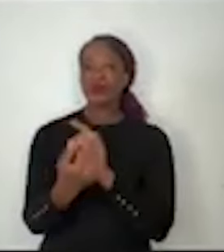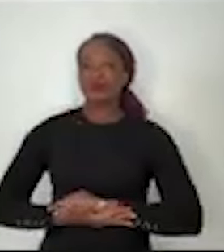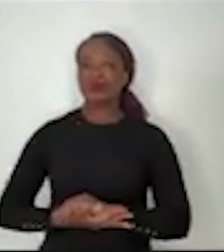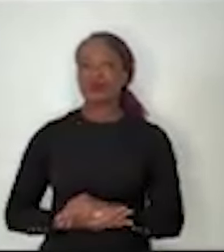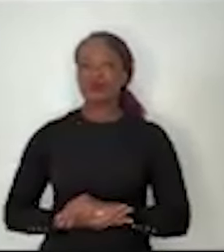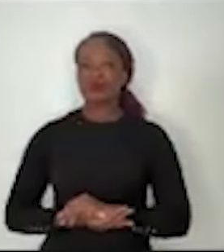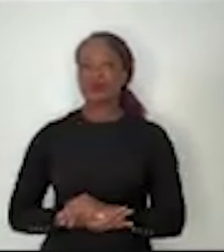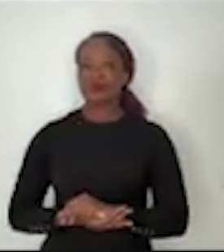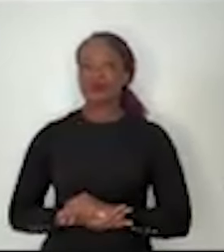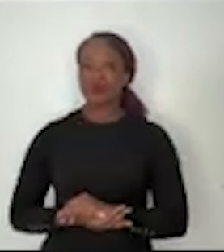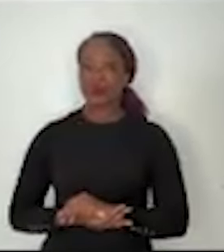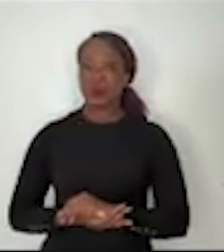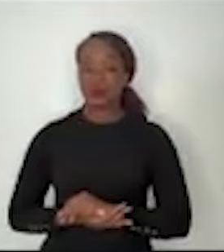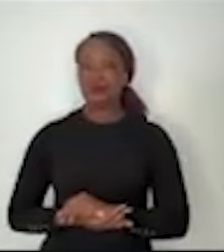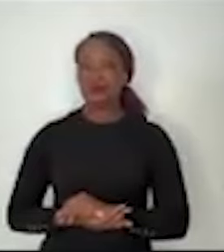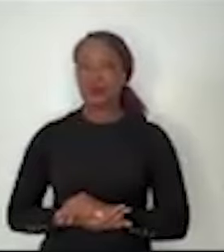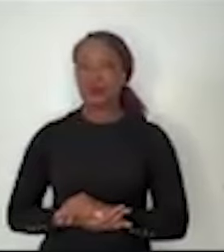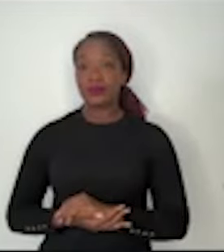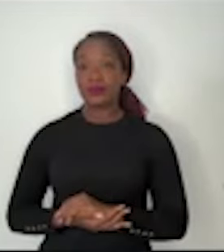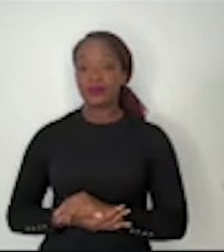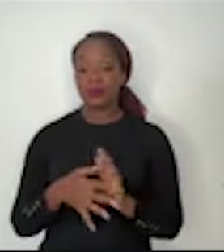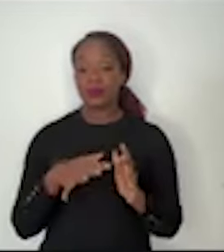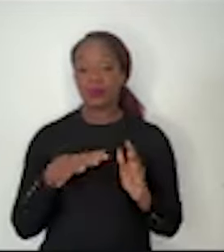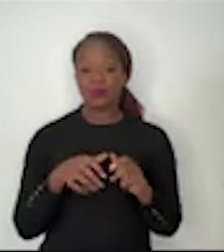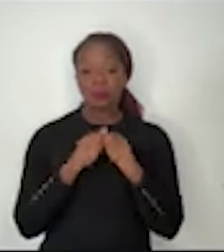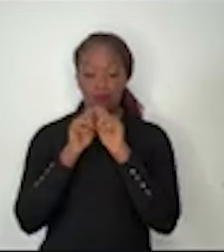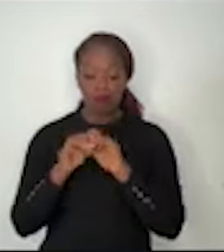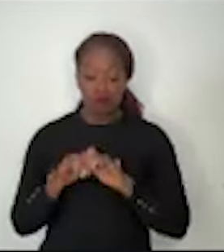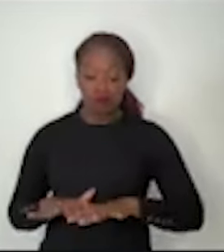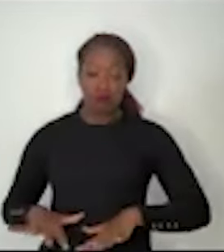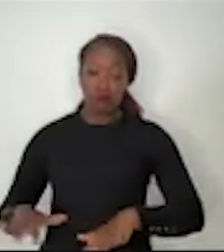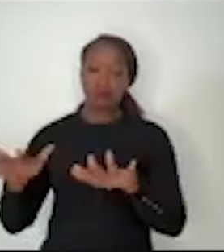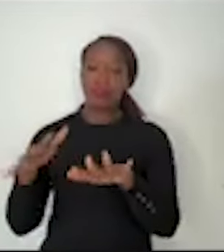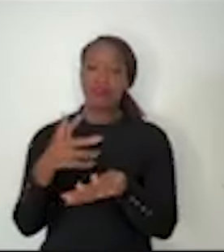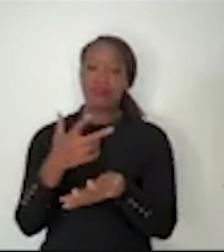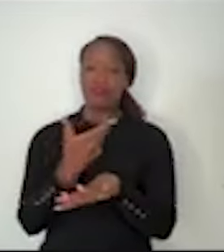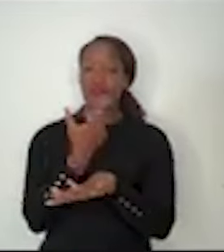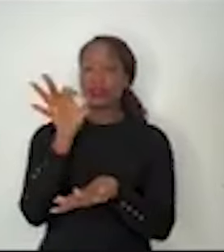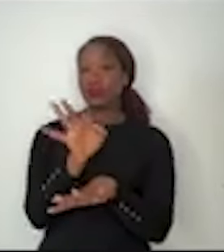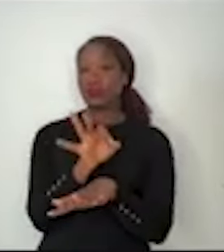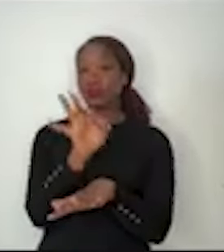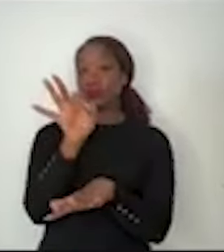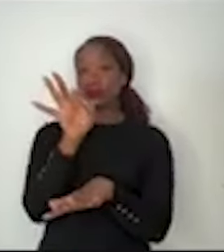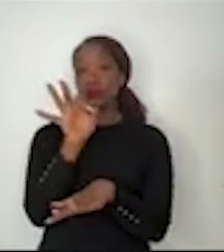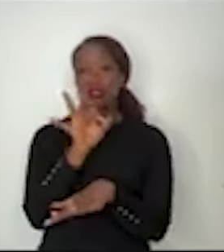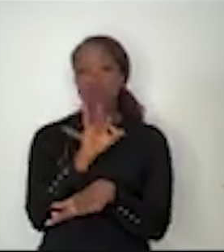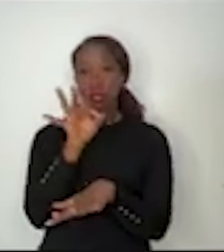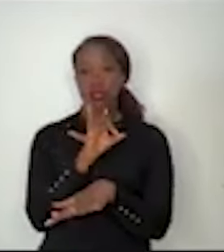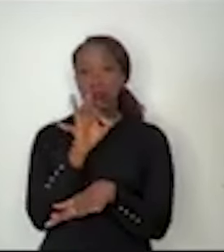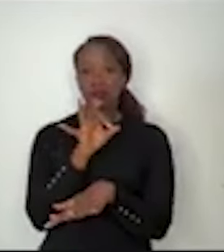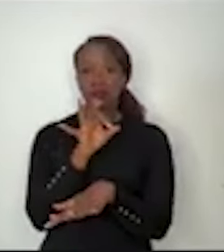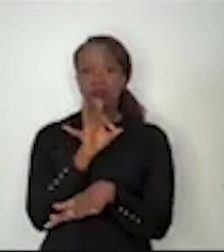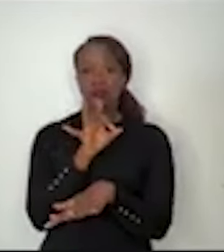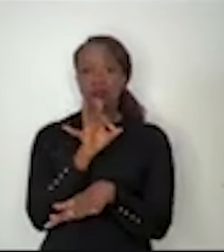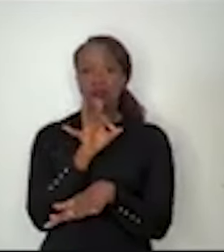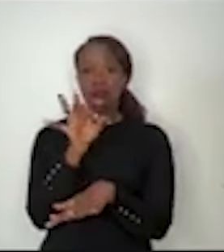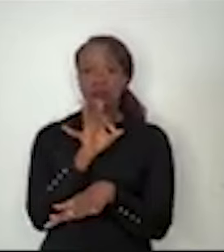ela despeja no Oceano Atlântico cerca de 20% de toda a água potável